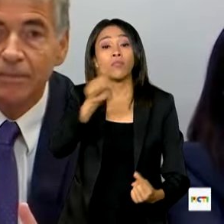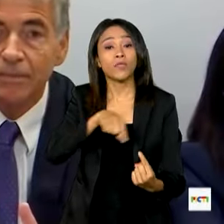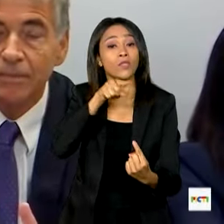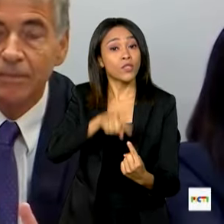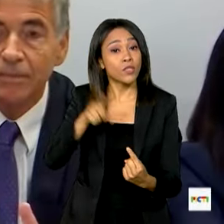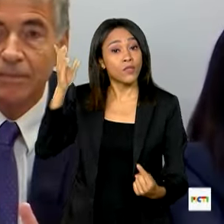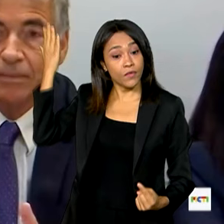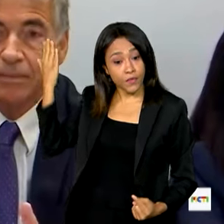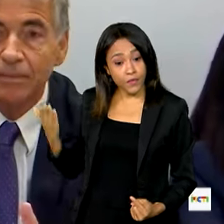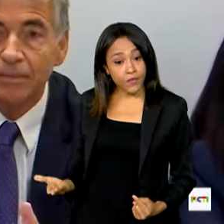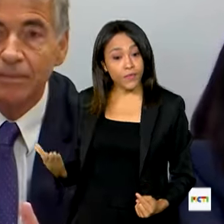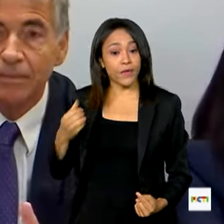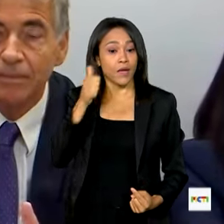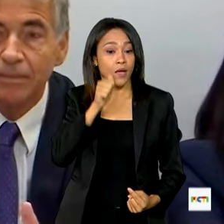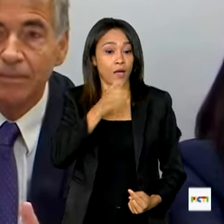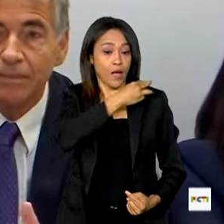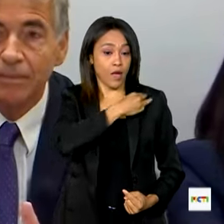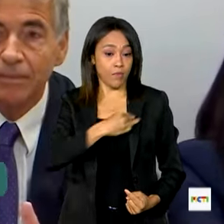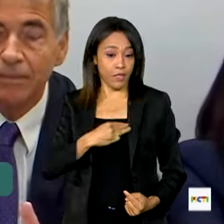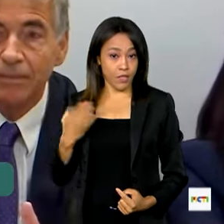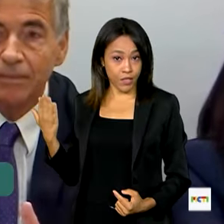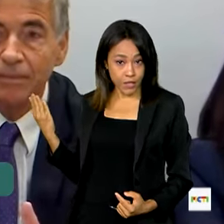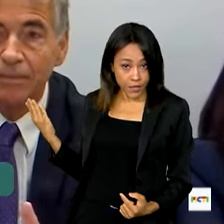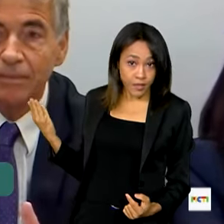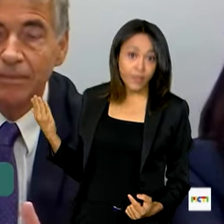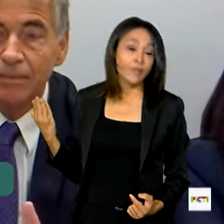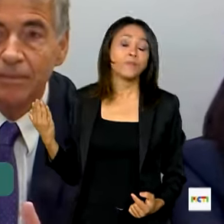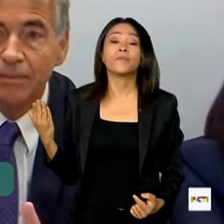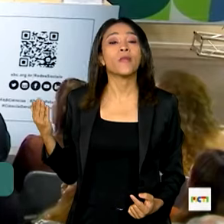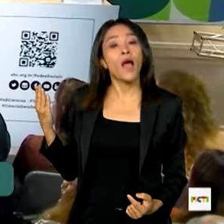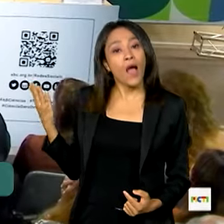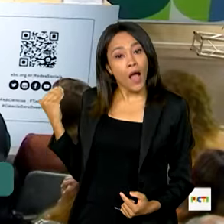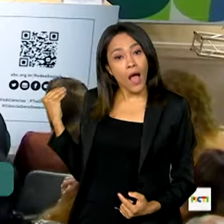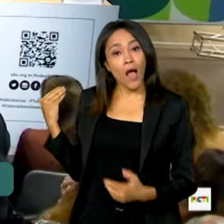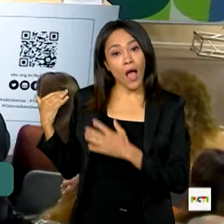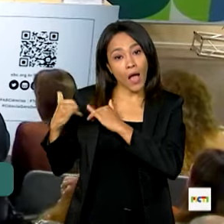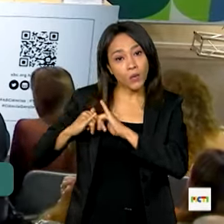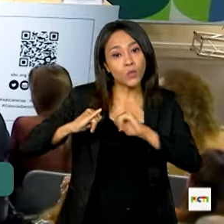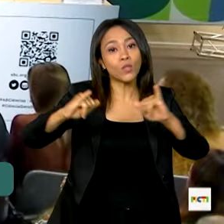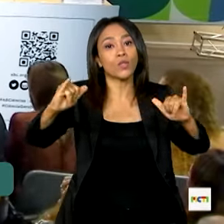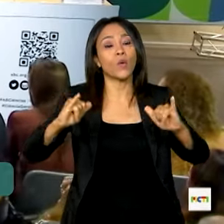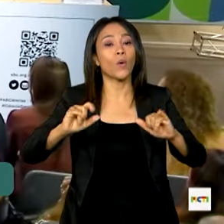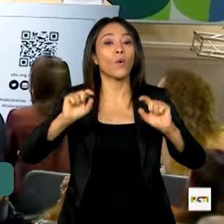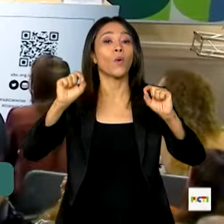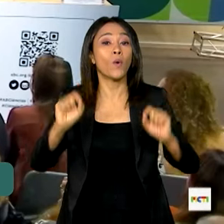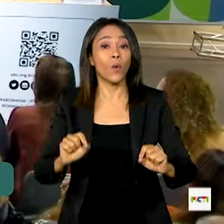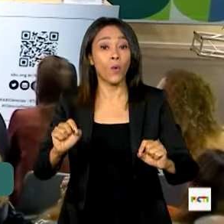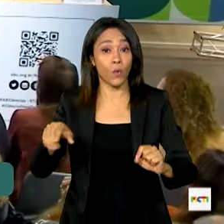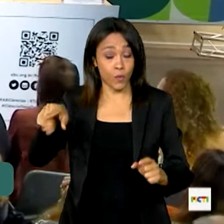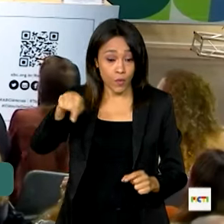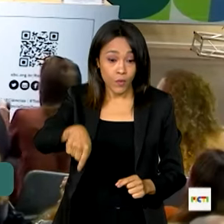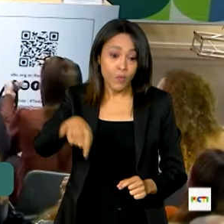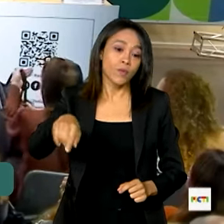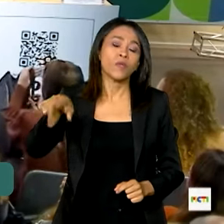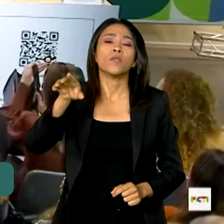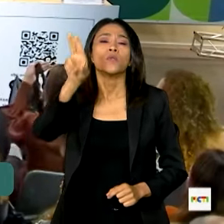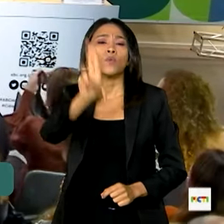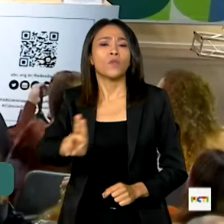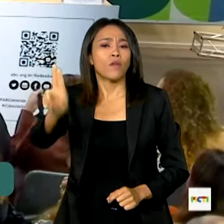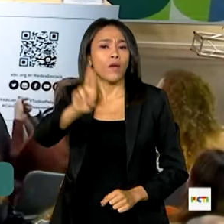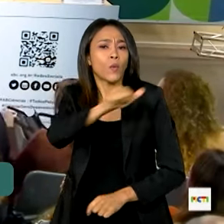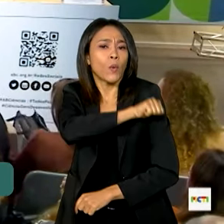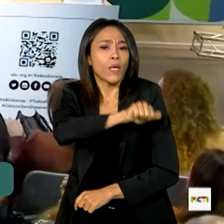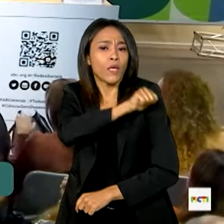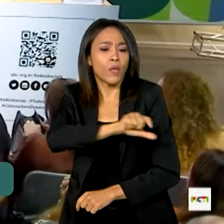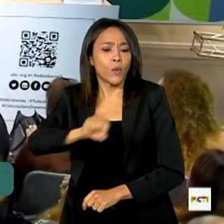ministra da Ciência, Tecnologia e Inovação anunciou na Academia Brasileira de Ciências no Rio de Janeiro